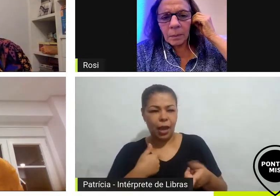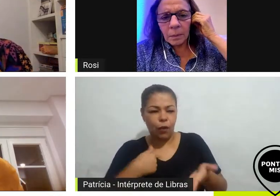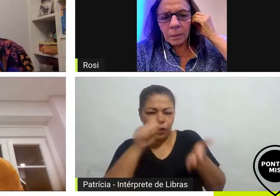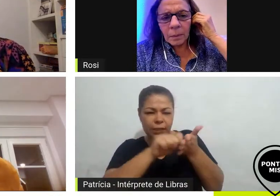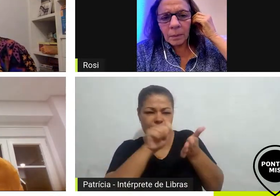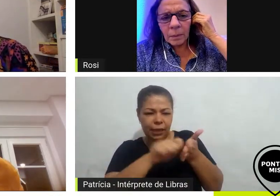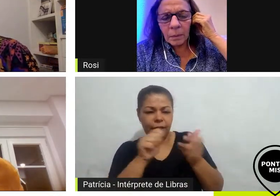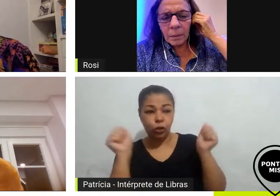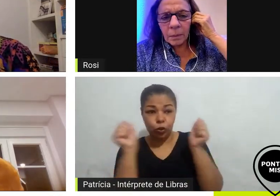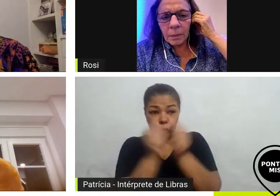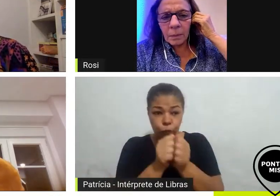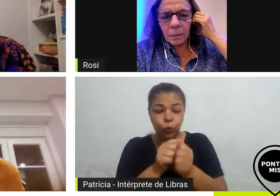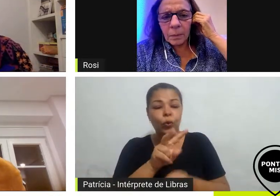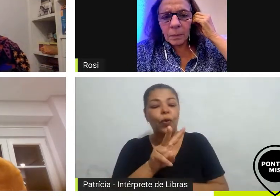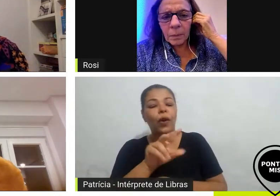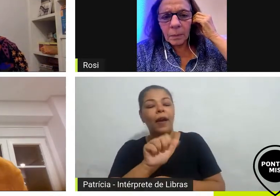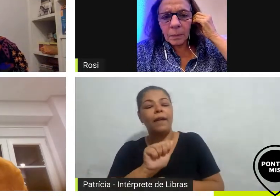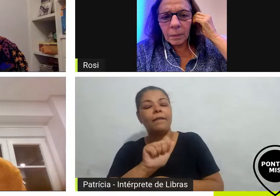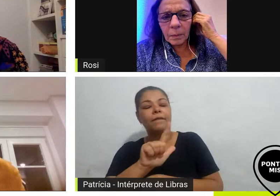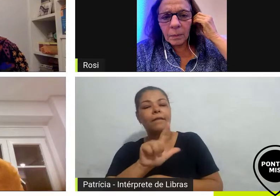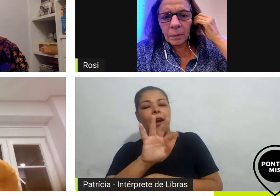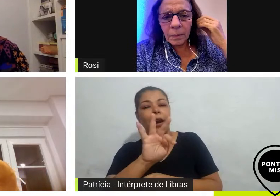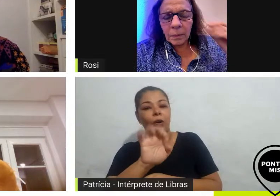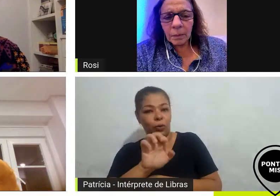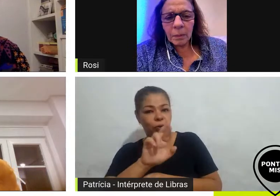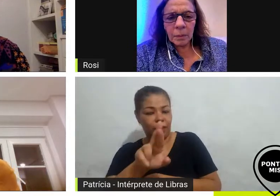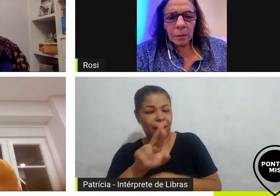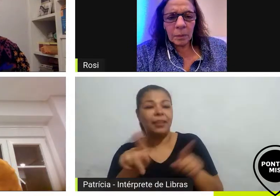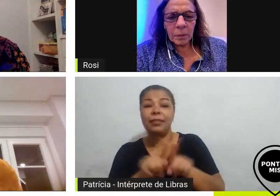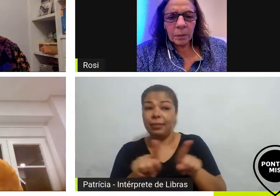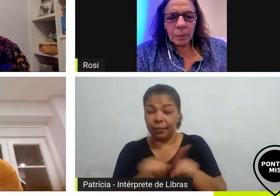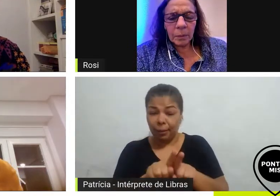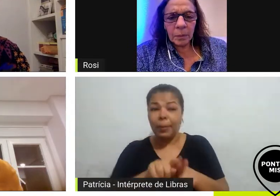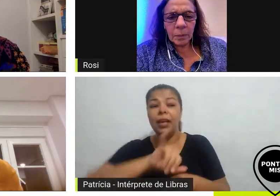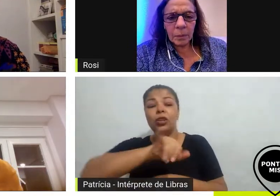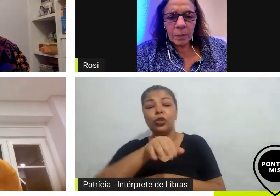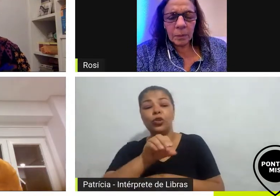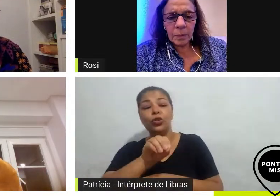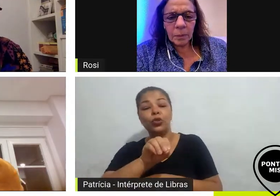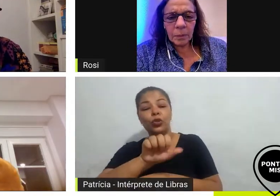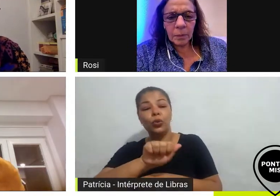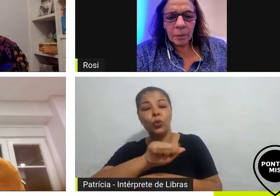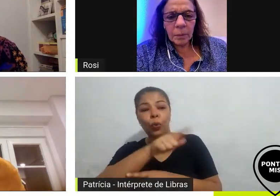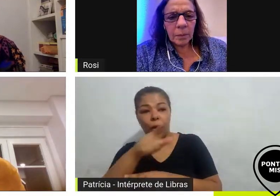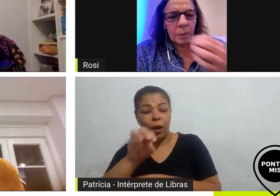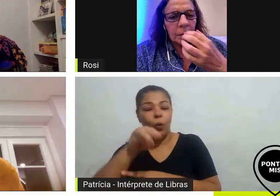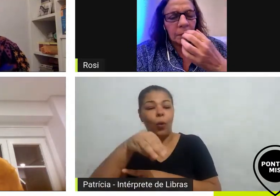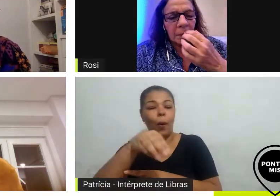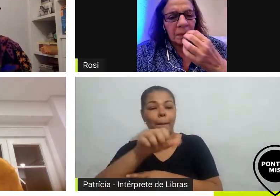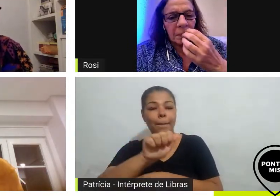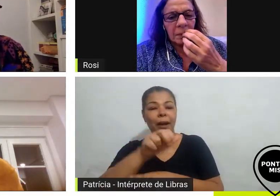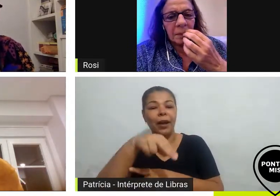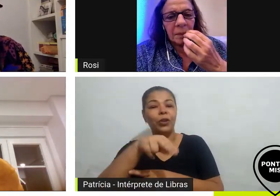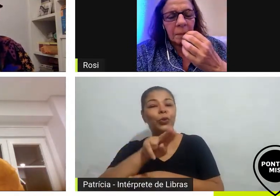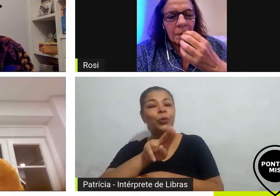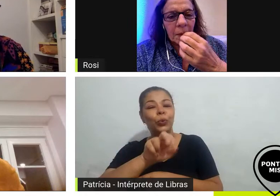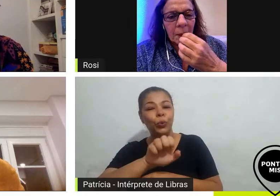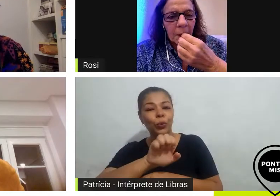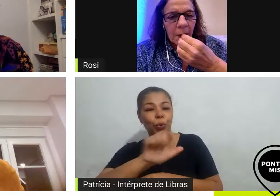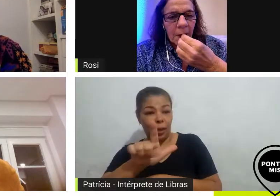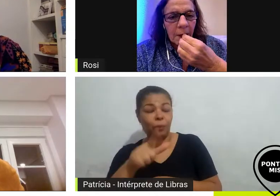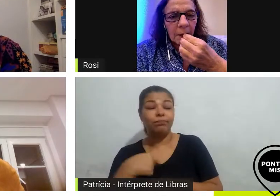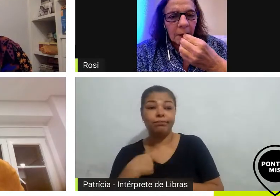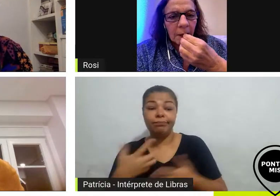trabalhando a quatro mãos com o João Emanuel Carneiro e aí veio o convite para nós dois e a primeira